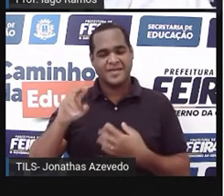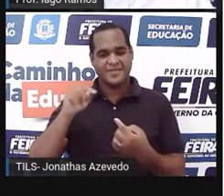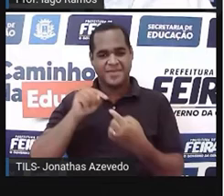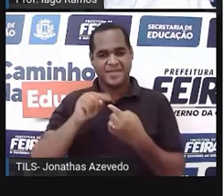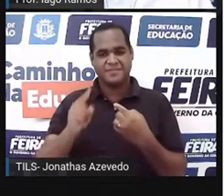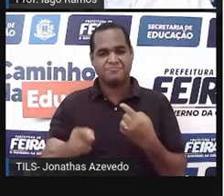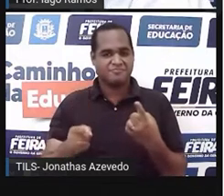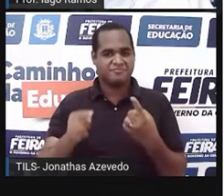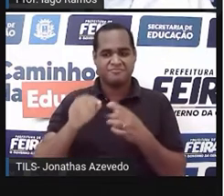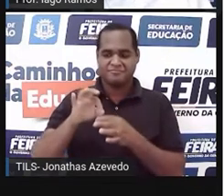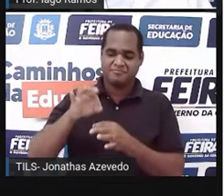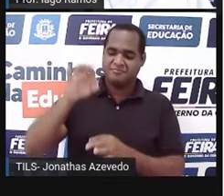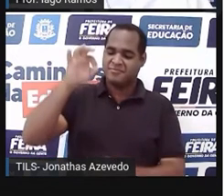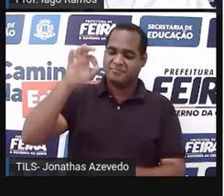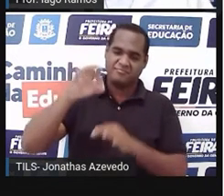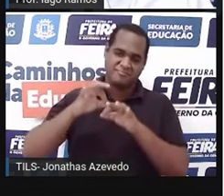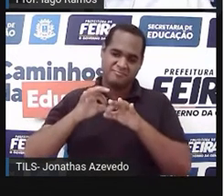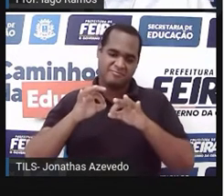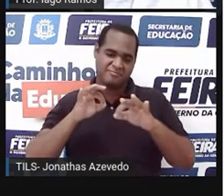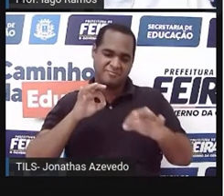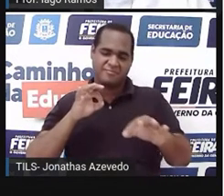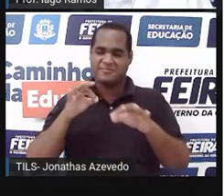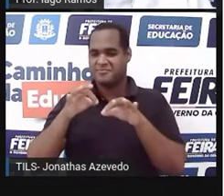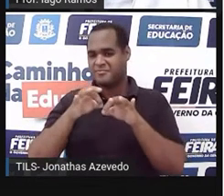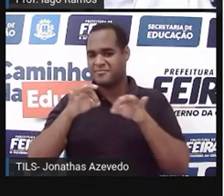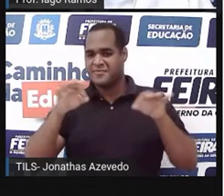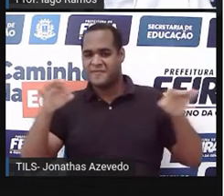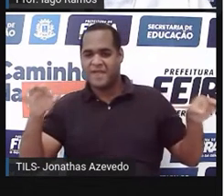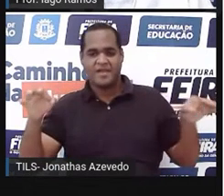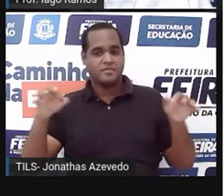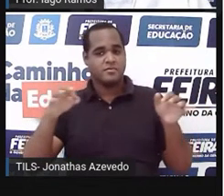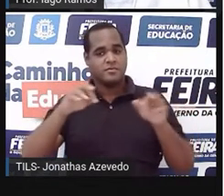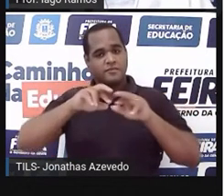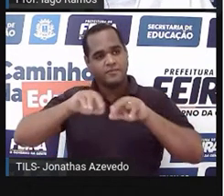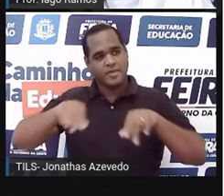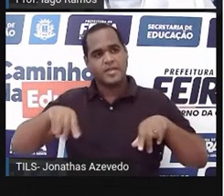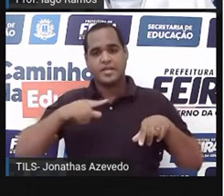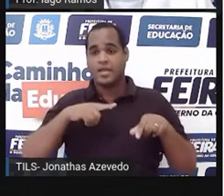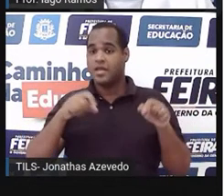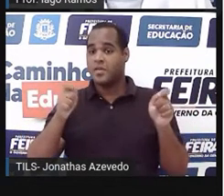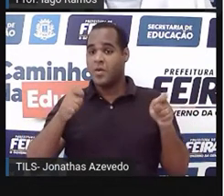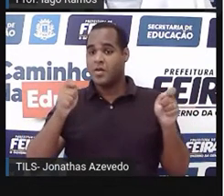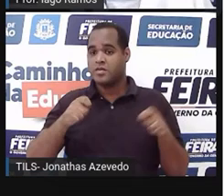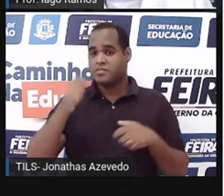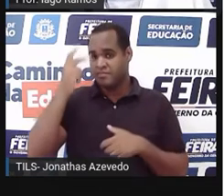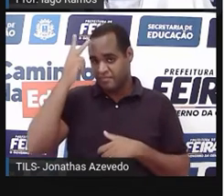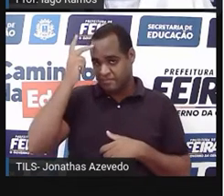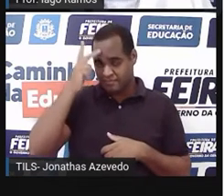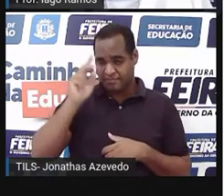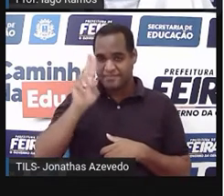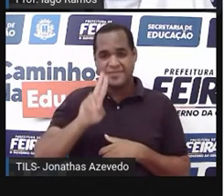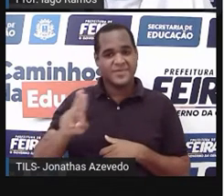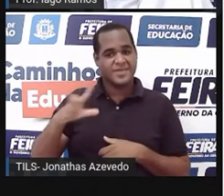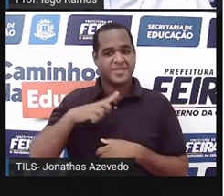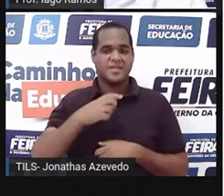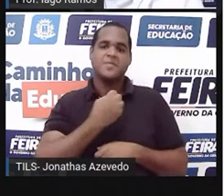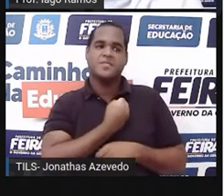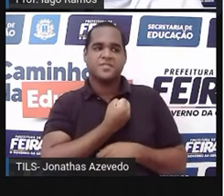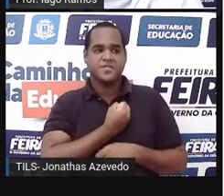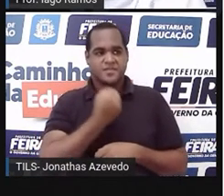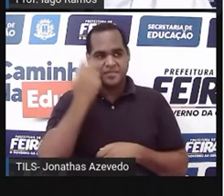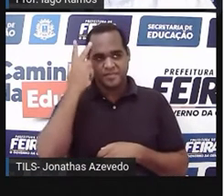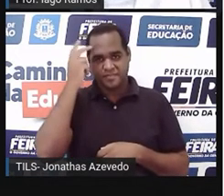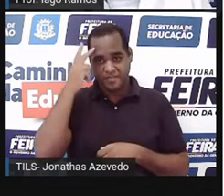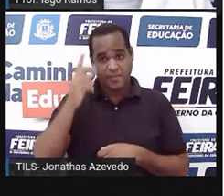Medidas de comprimento, né? As medidas de comprimento podem ser naturais, usando números naturais, ou